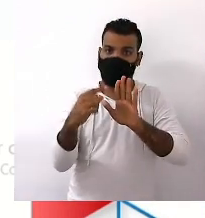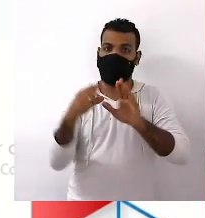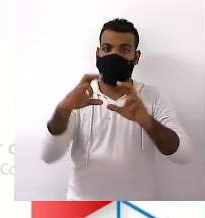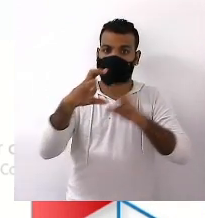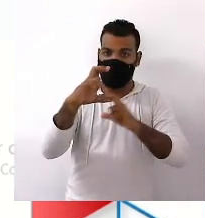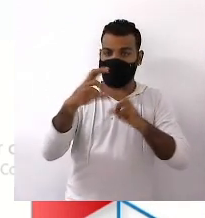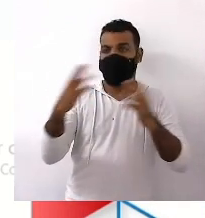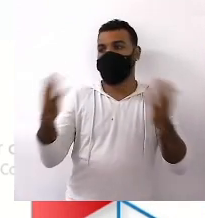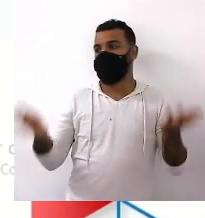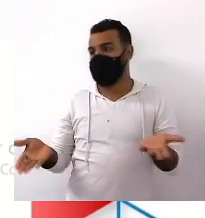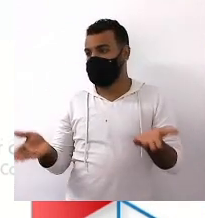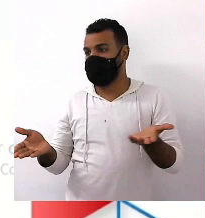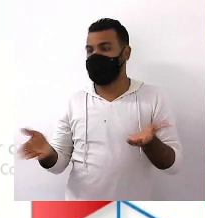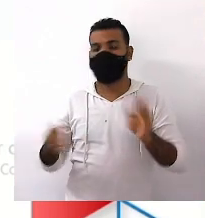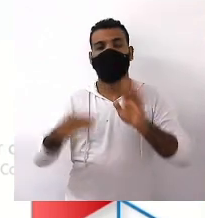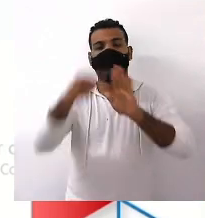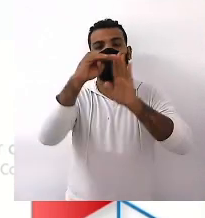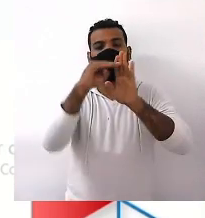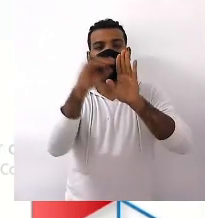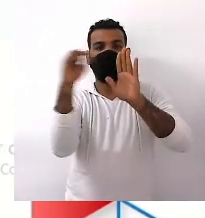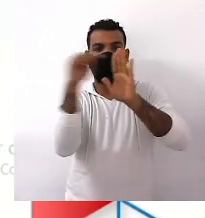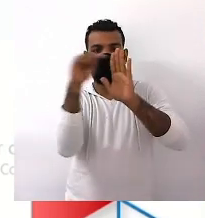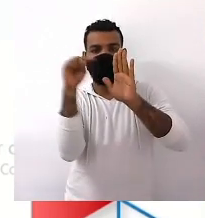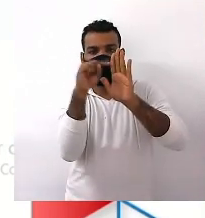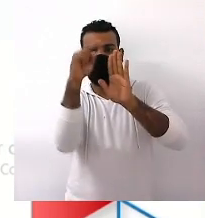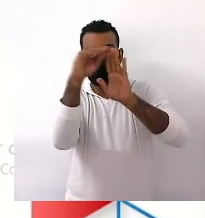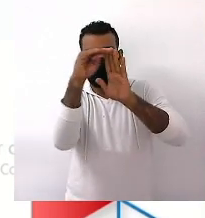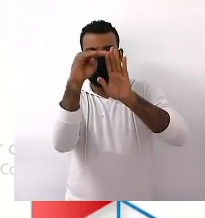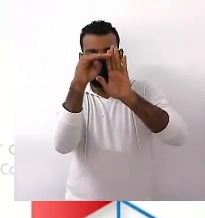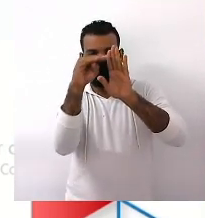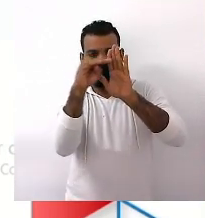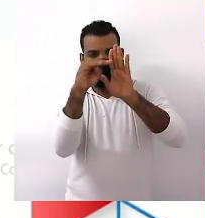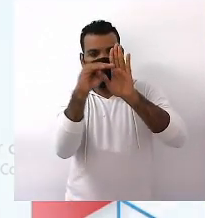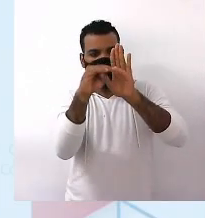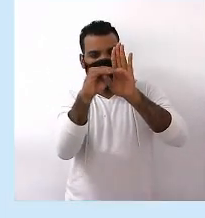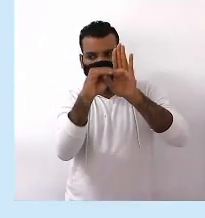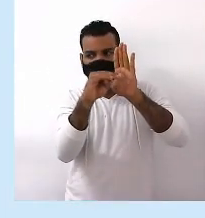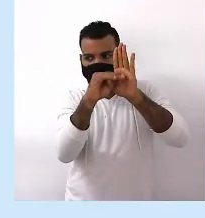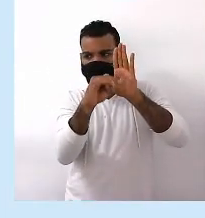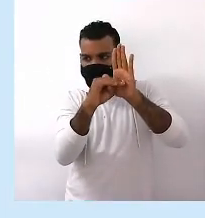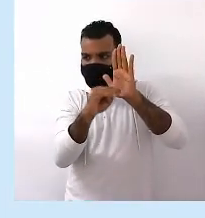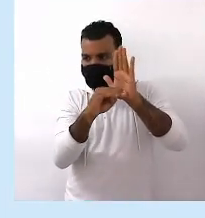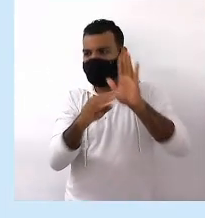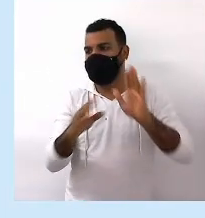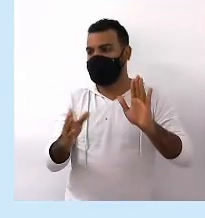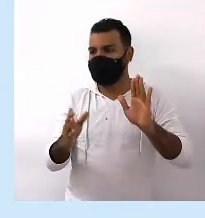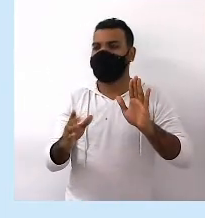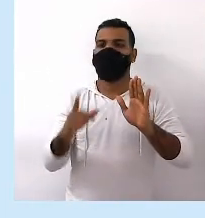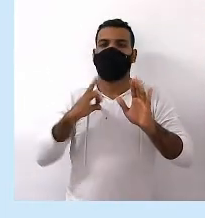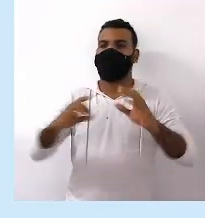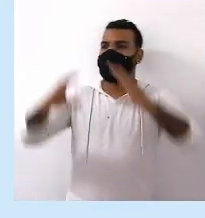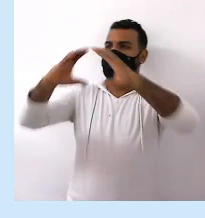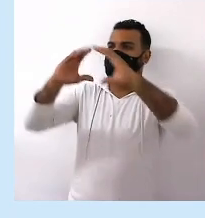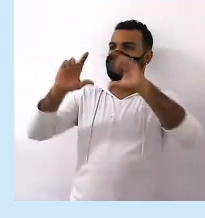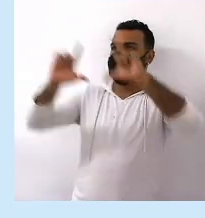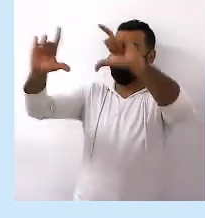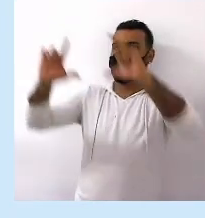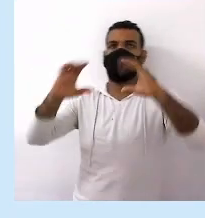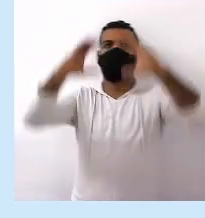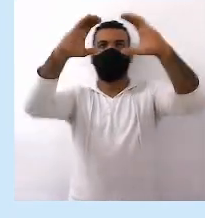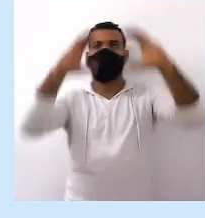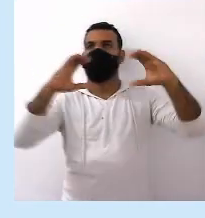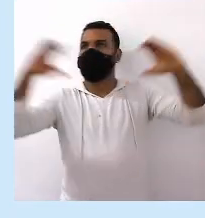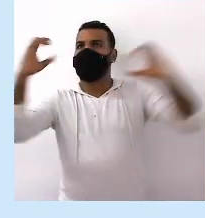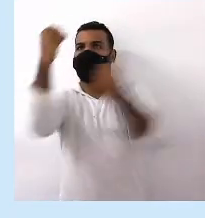Listas Tópicos Ou seja Aparece de formas diversificadas Em placas Sinalizações